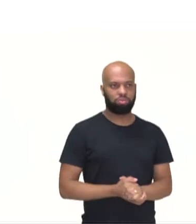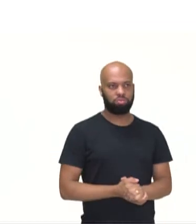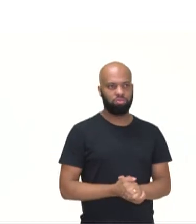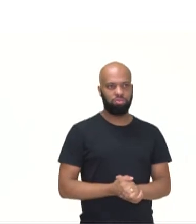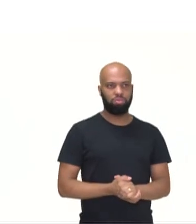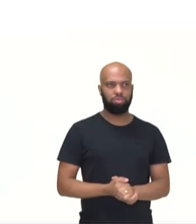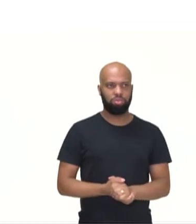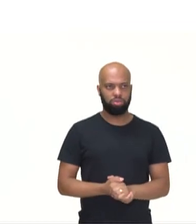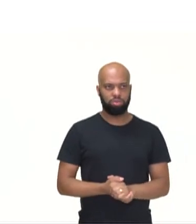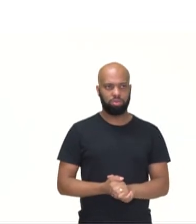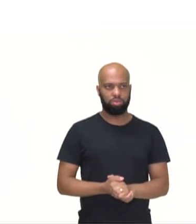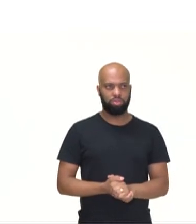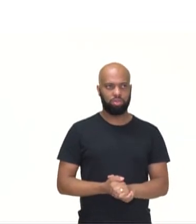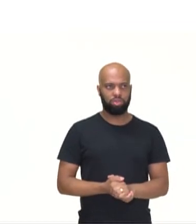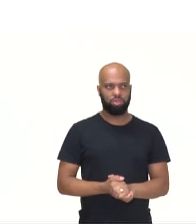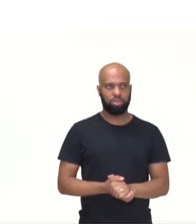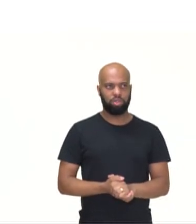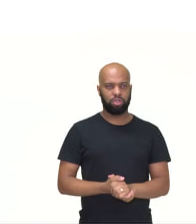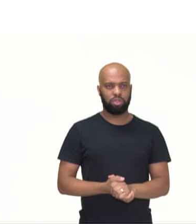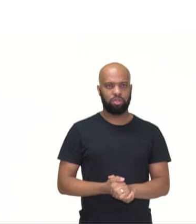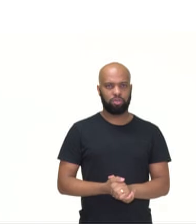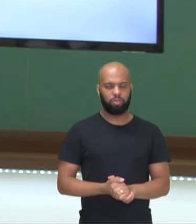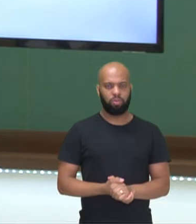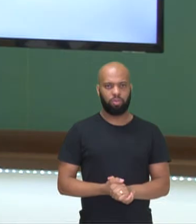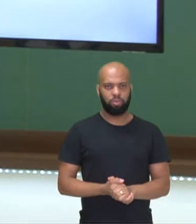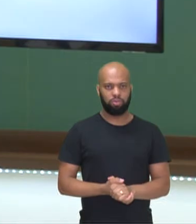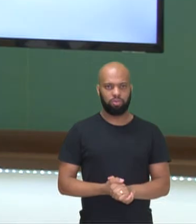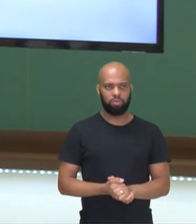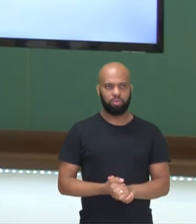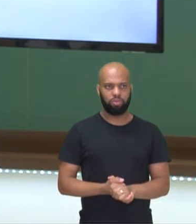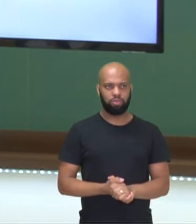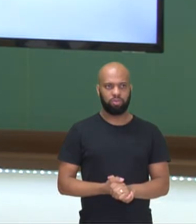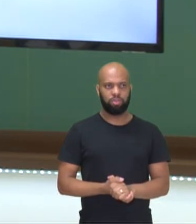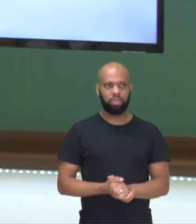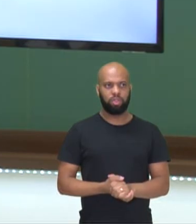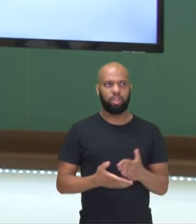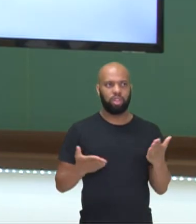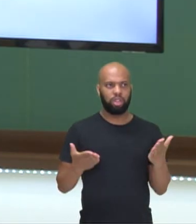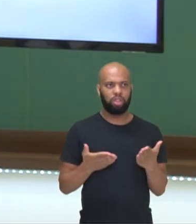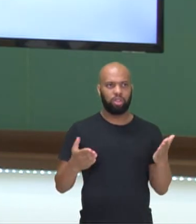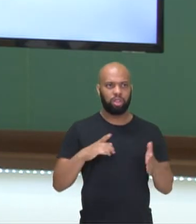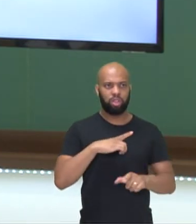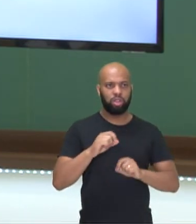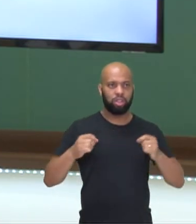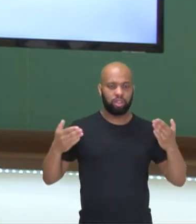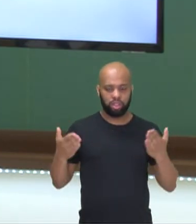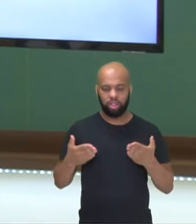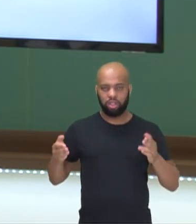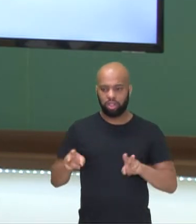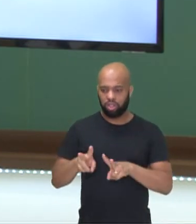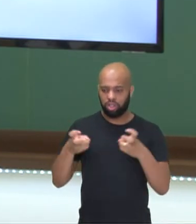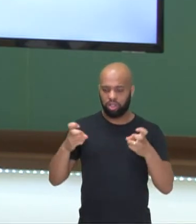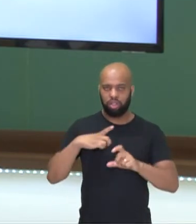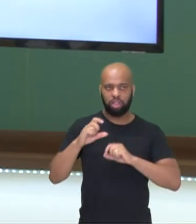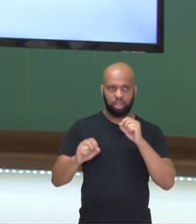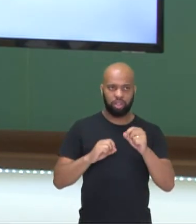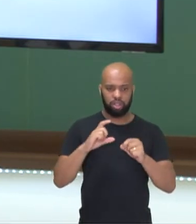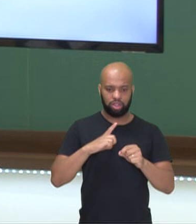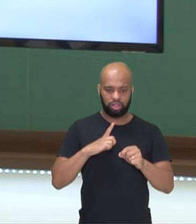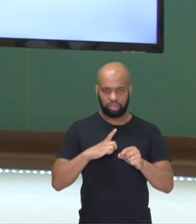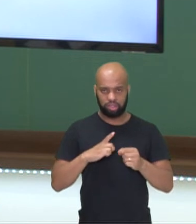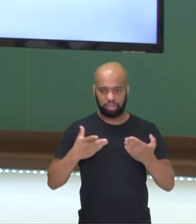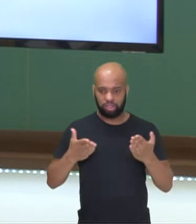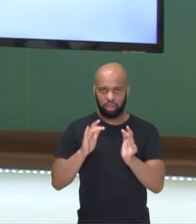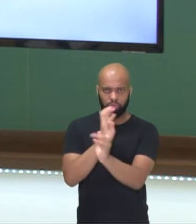da metrópole nacional. Isso num esquema clássico. Já no esquema atual, percebemos que a metrópole nacional,